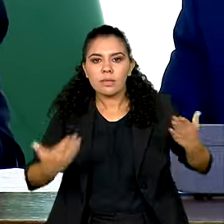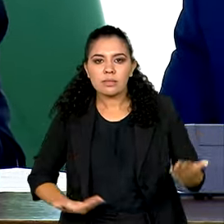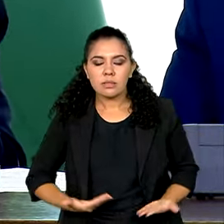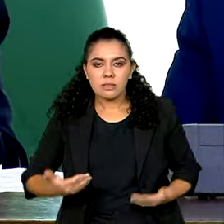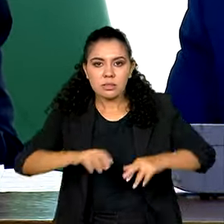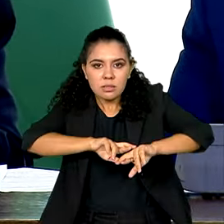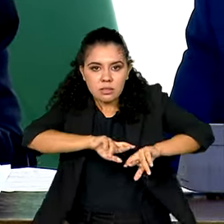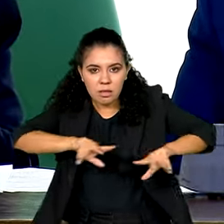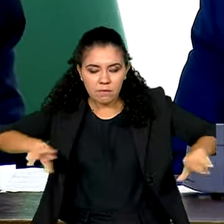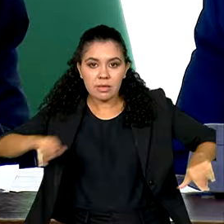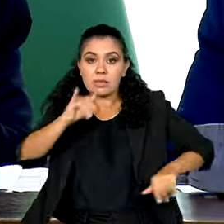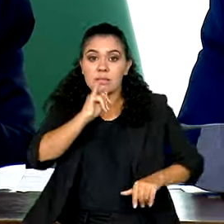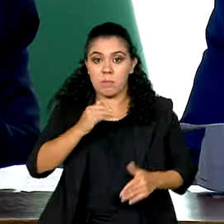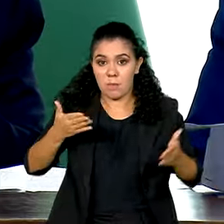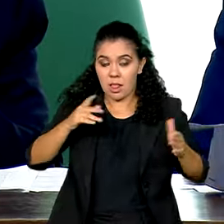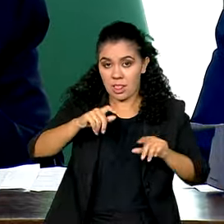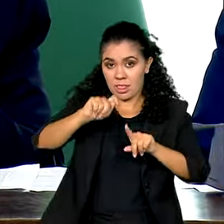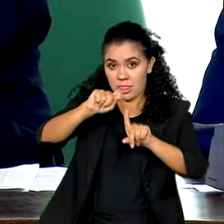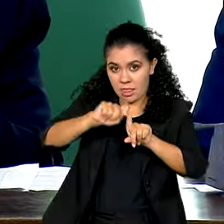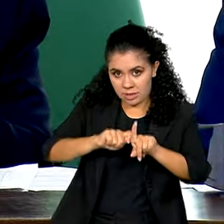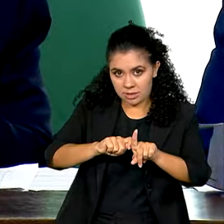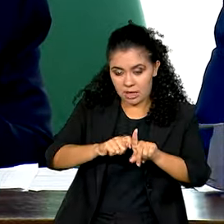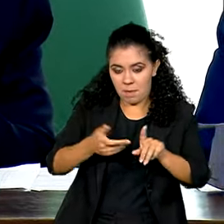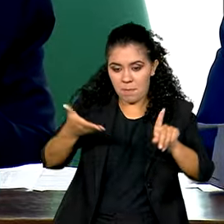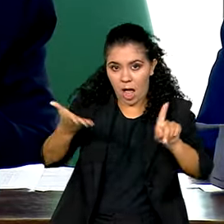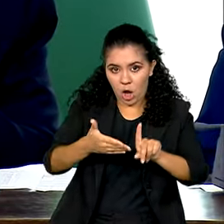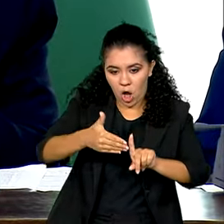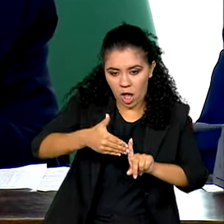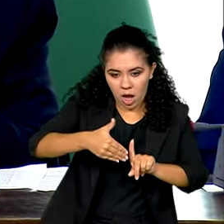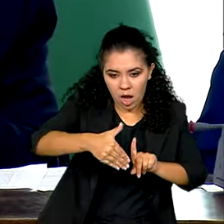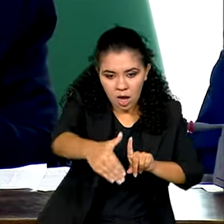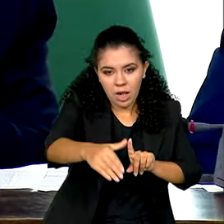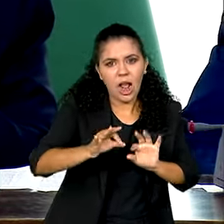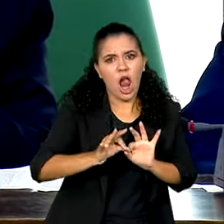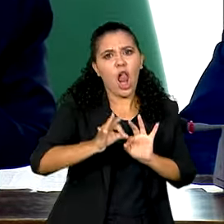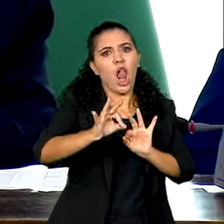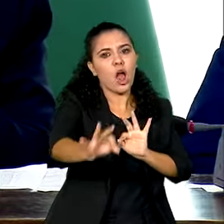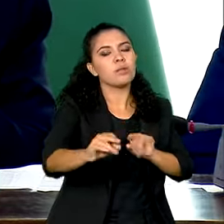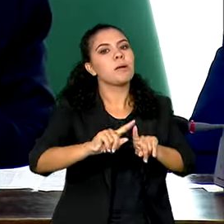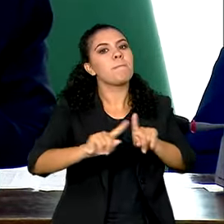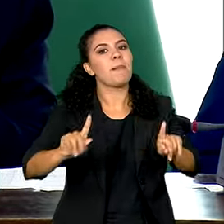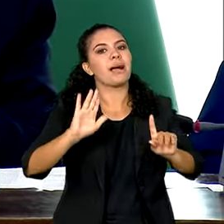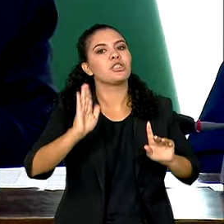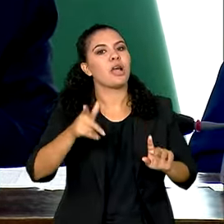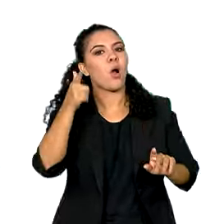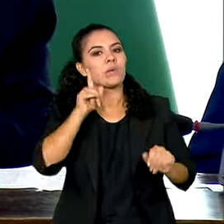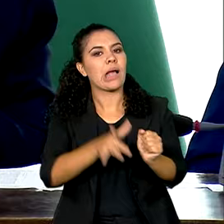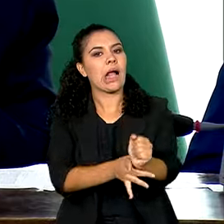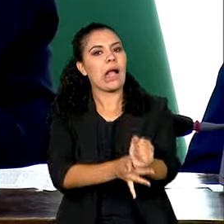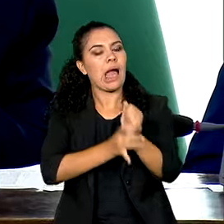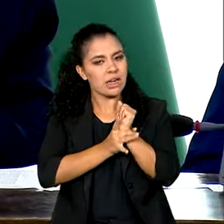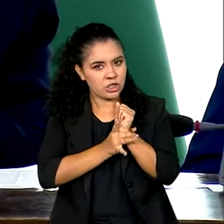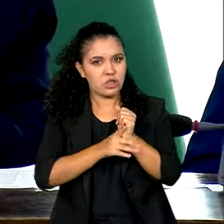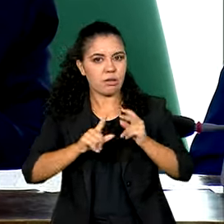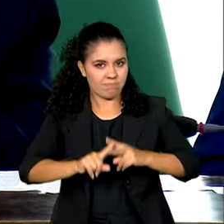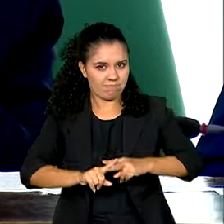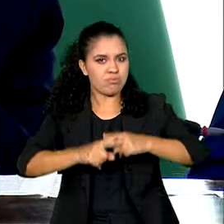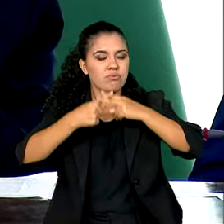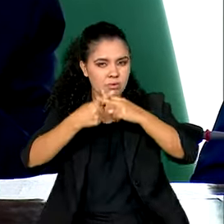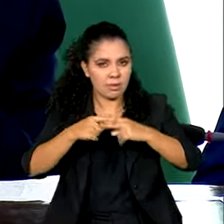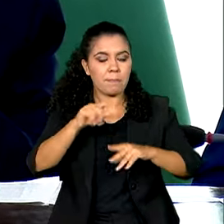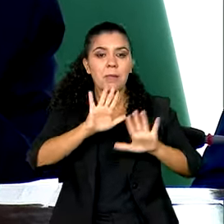Então, dezembro agora já, ainda está longe de dezembro, mas de qualquer forma já é uma garantia de que vocês vão ter. Se a gente tiver